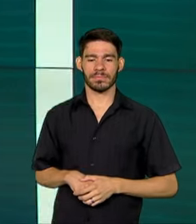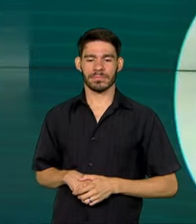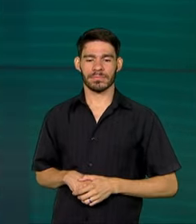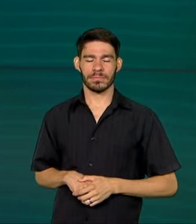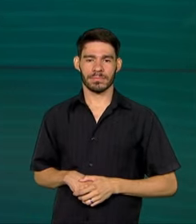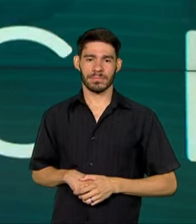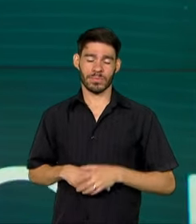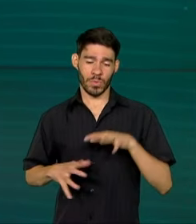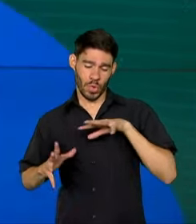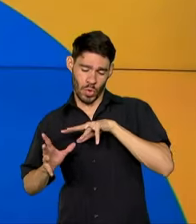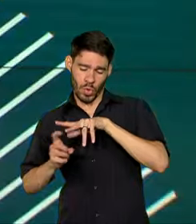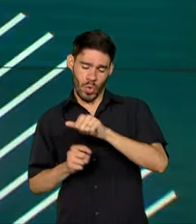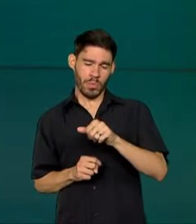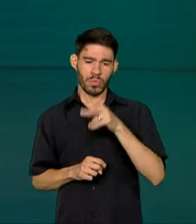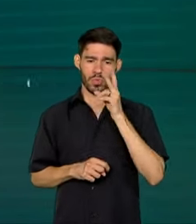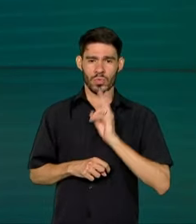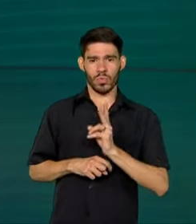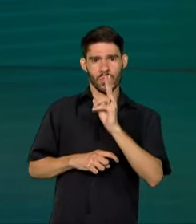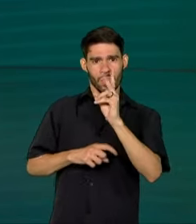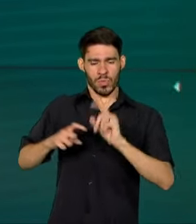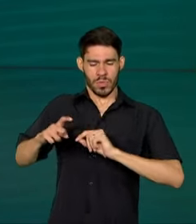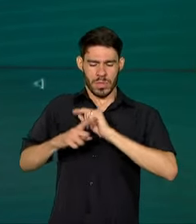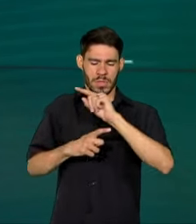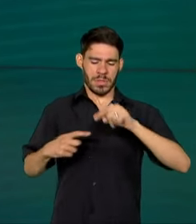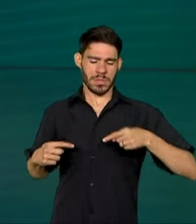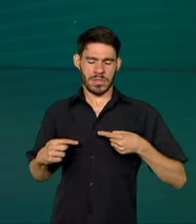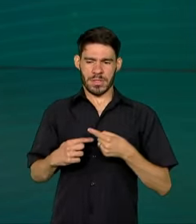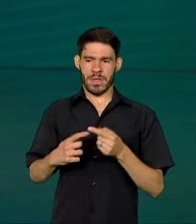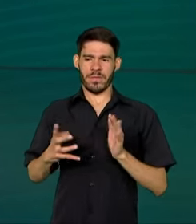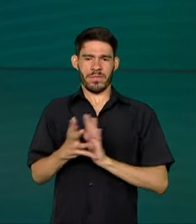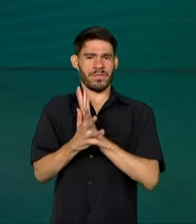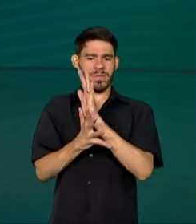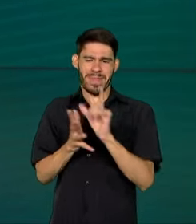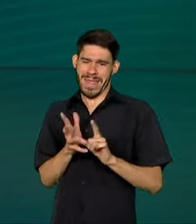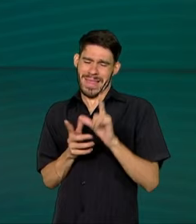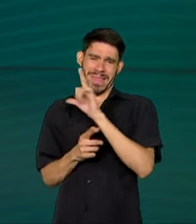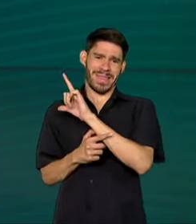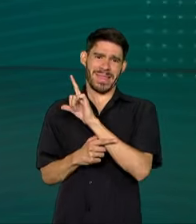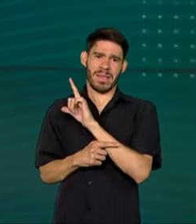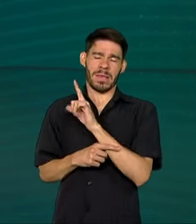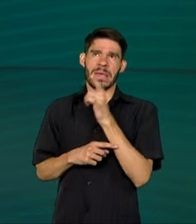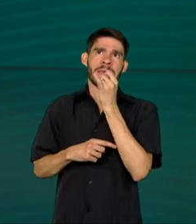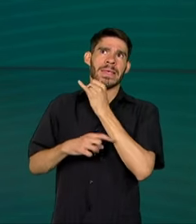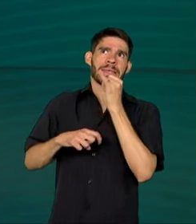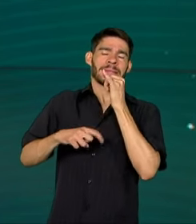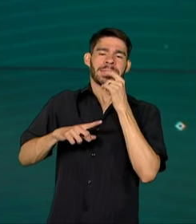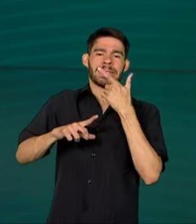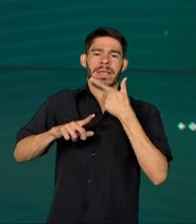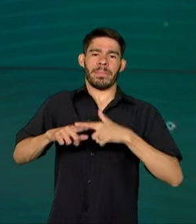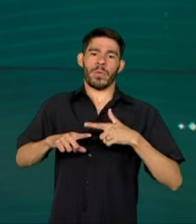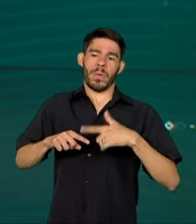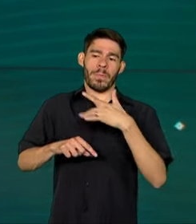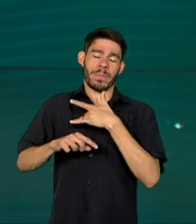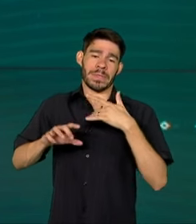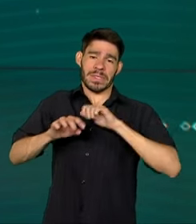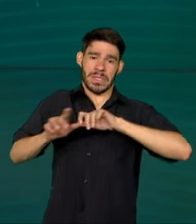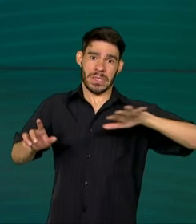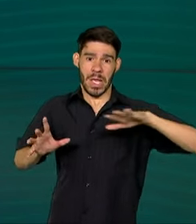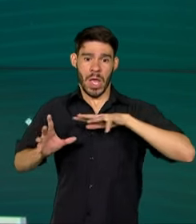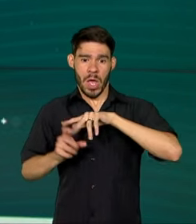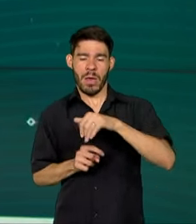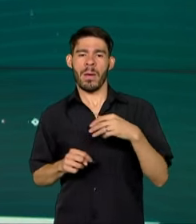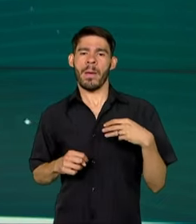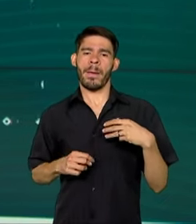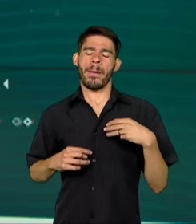Em um mundo que continua a enfrentar desafios sem precedentes, como uma pandemia global, o papel do Ministério da